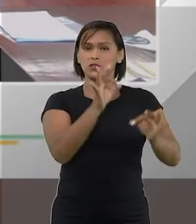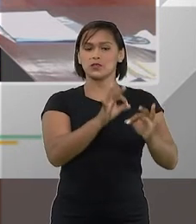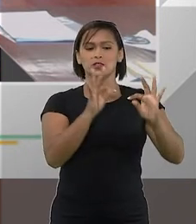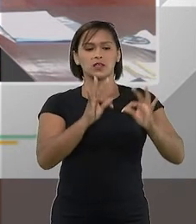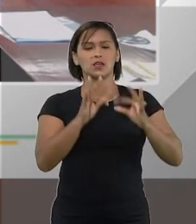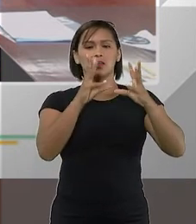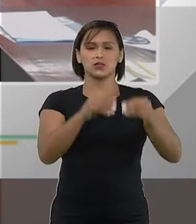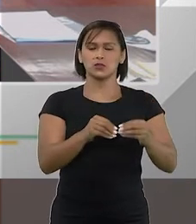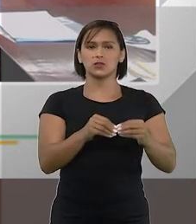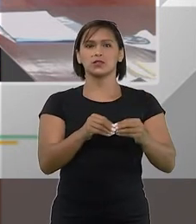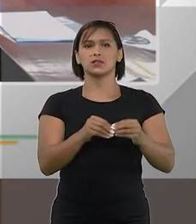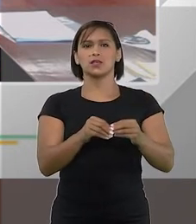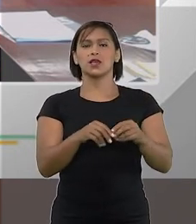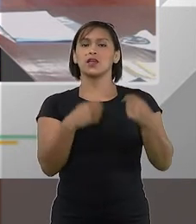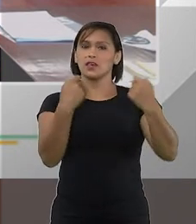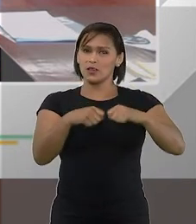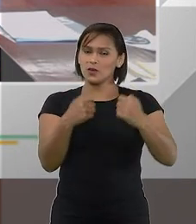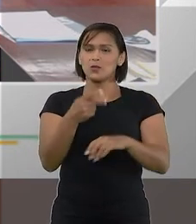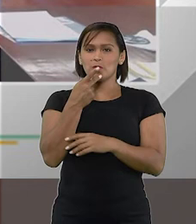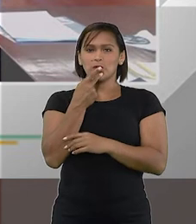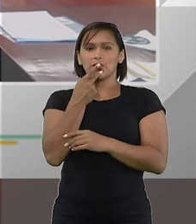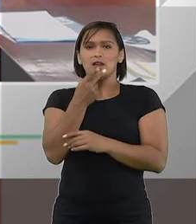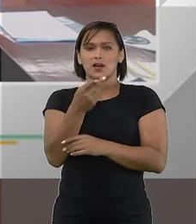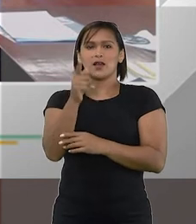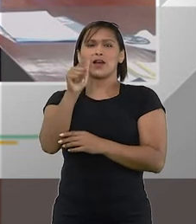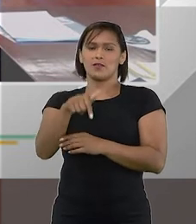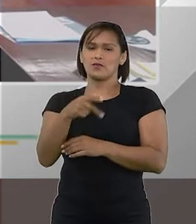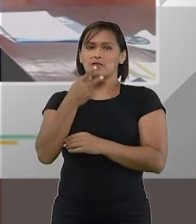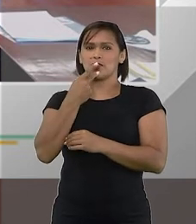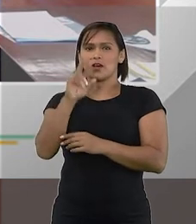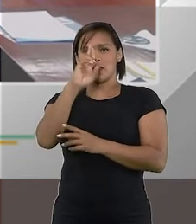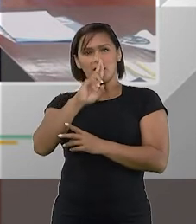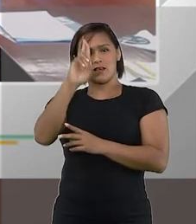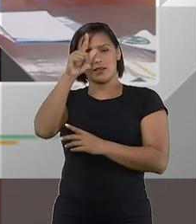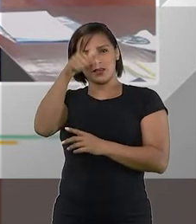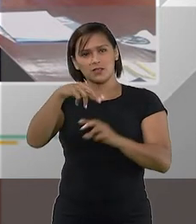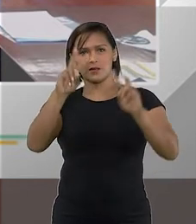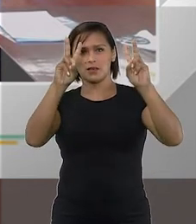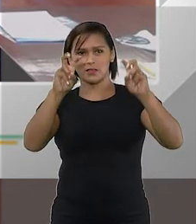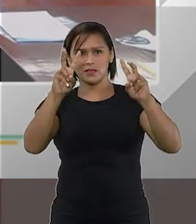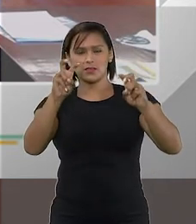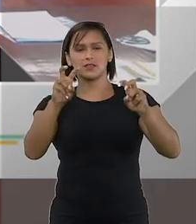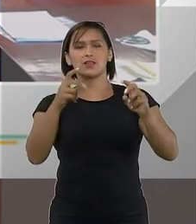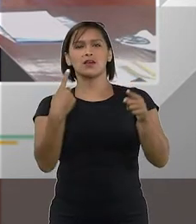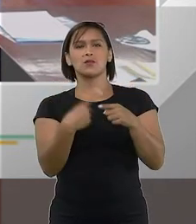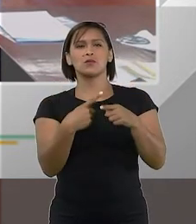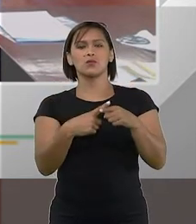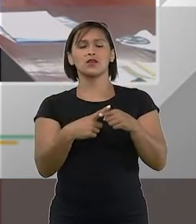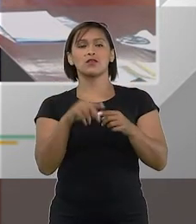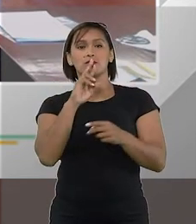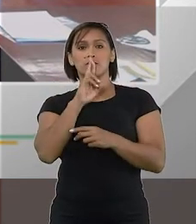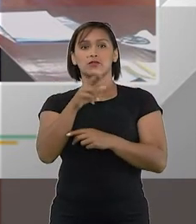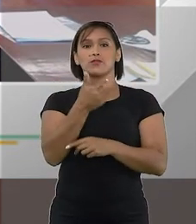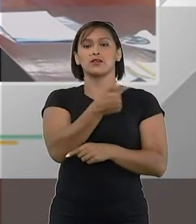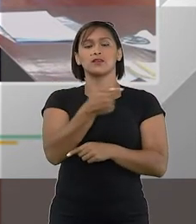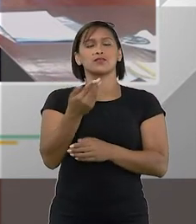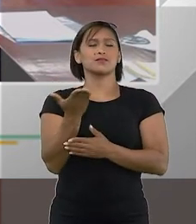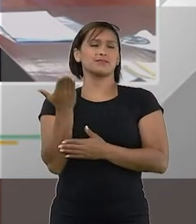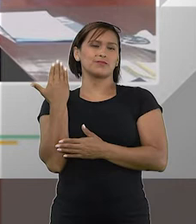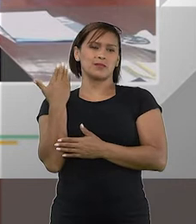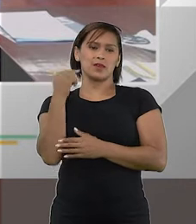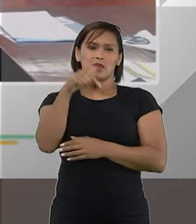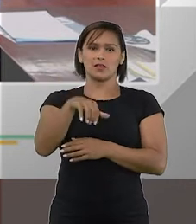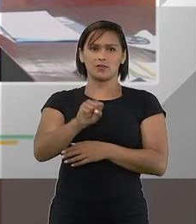a todos eu não poderia deixar de falar a respeito desse tema que foi resolvido na semana